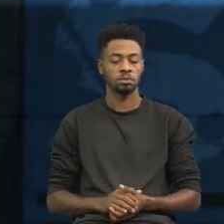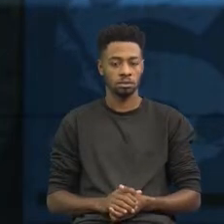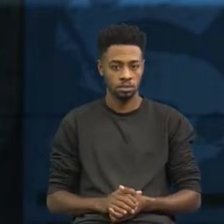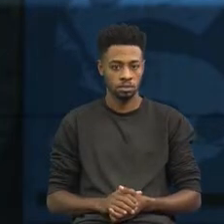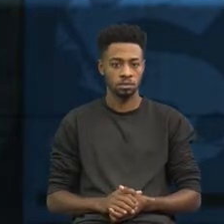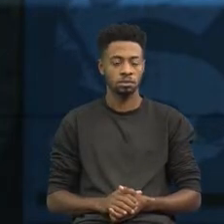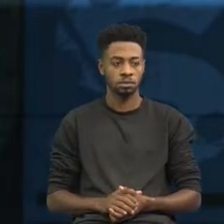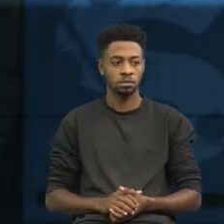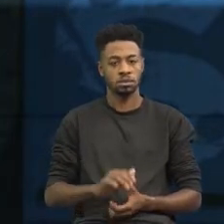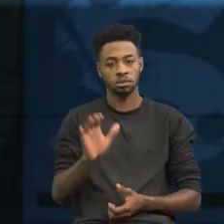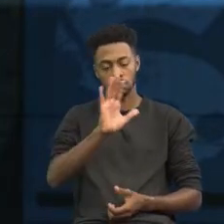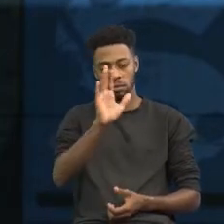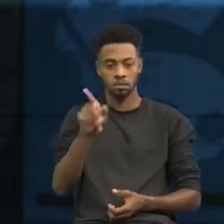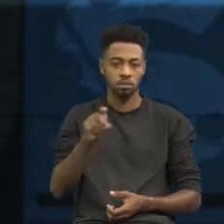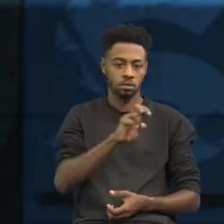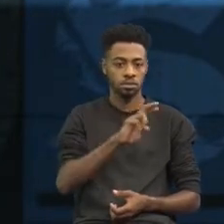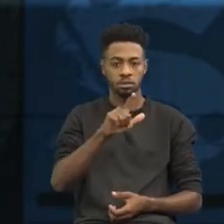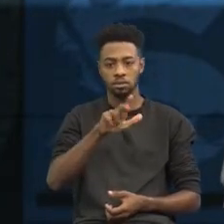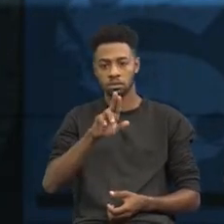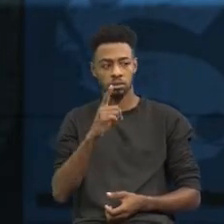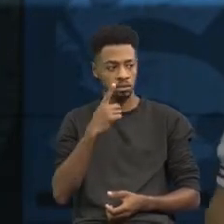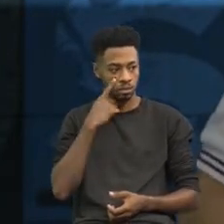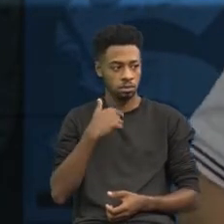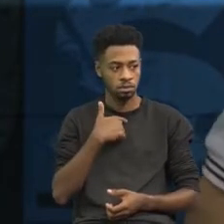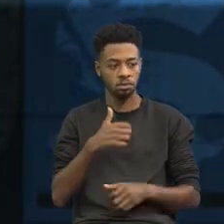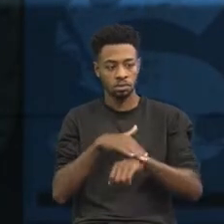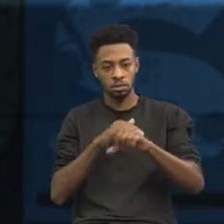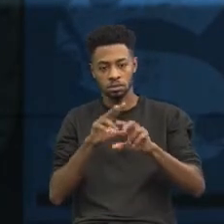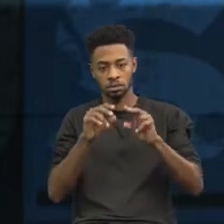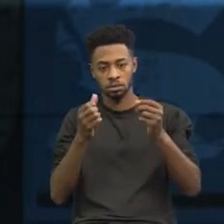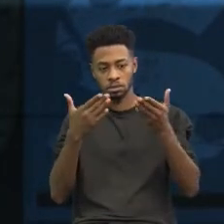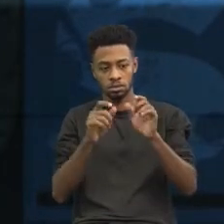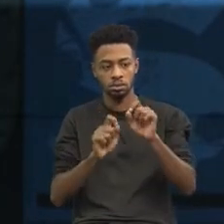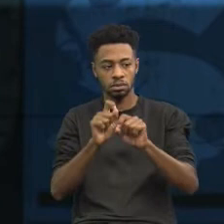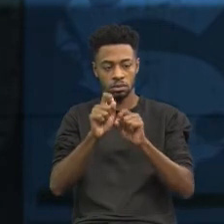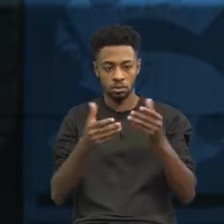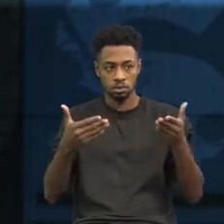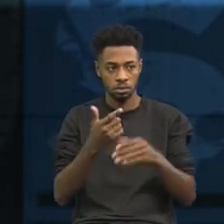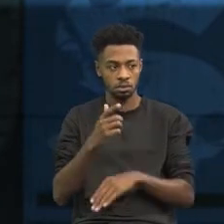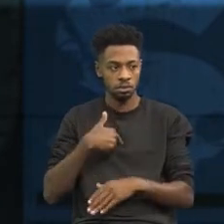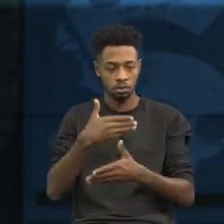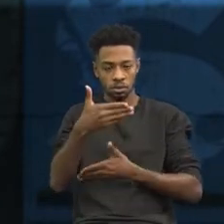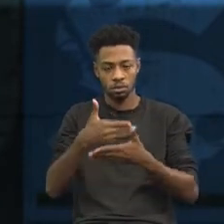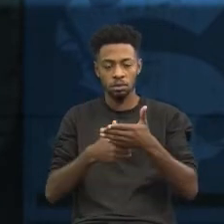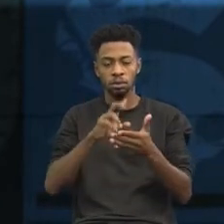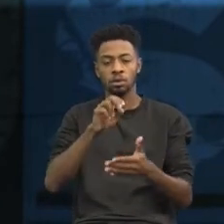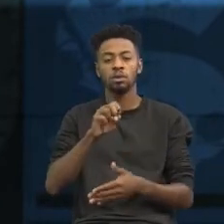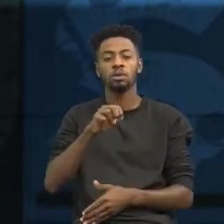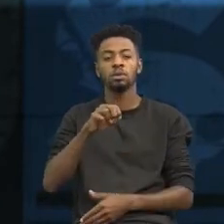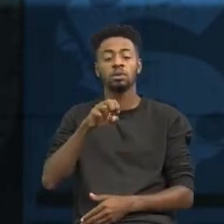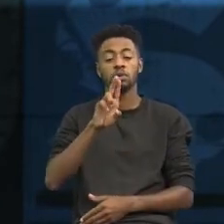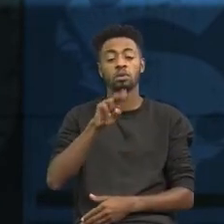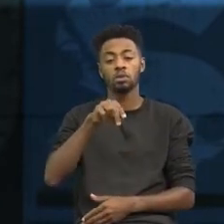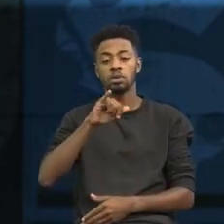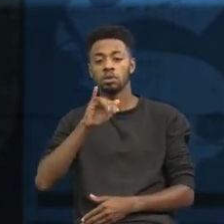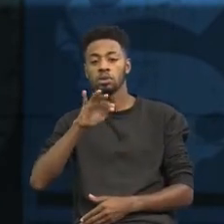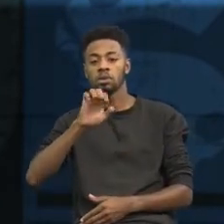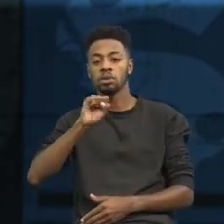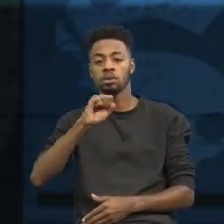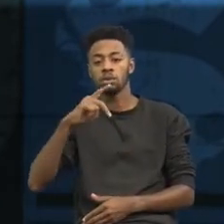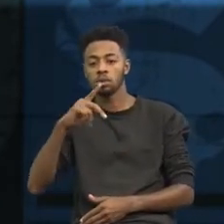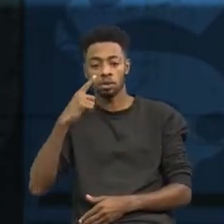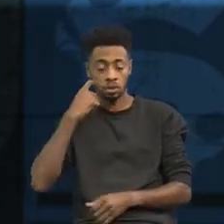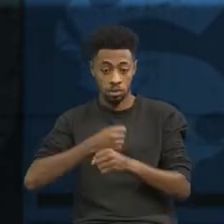Olá, eu sou a professora Lu e vou conversar com você a respeito da prova da Unifesp 2020, a